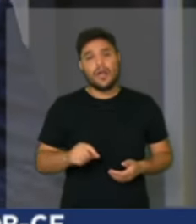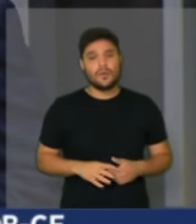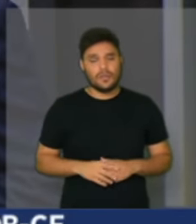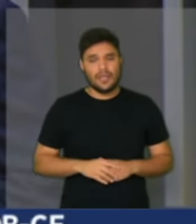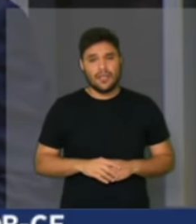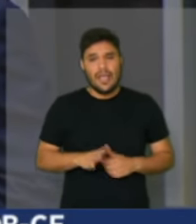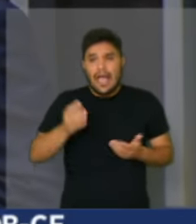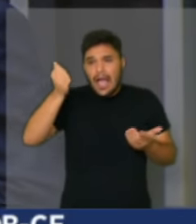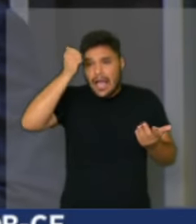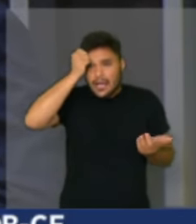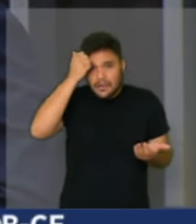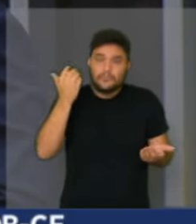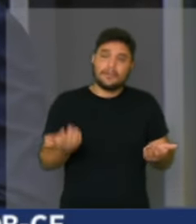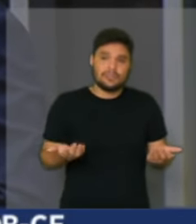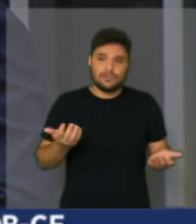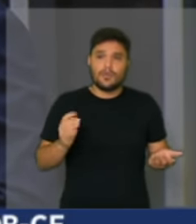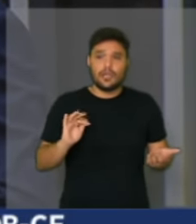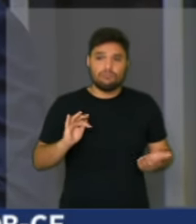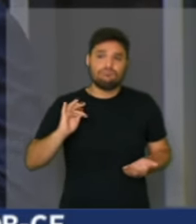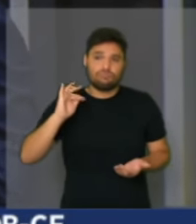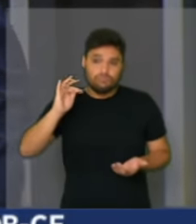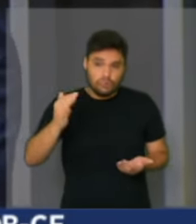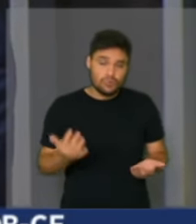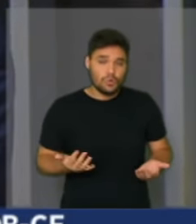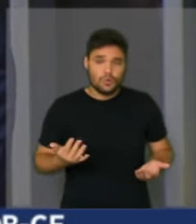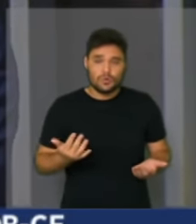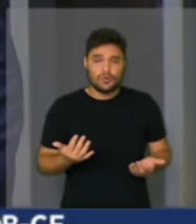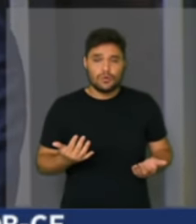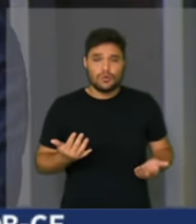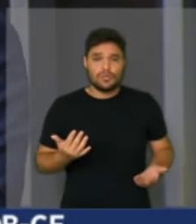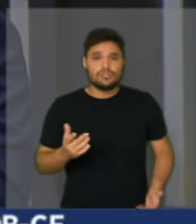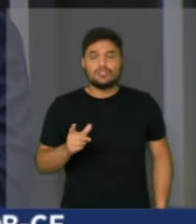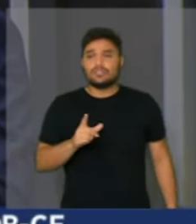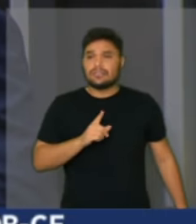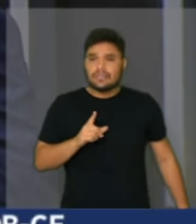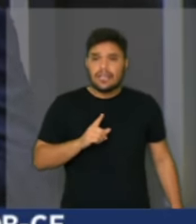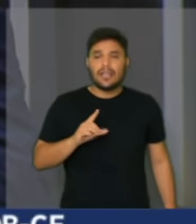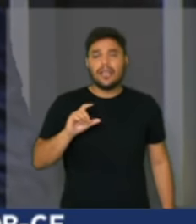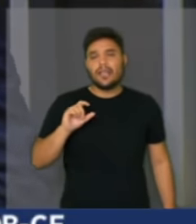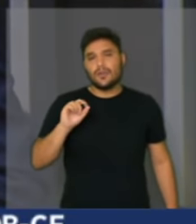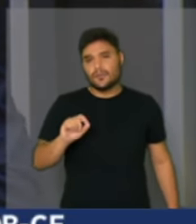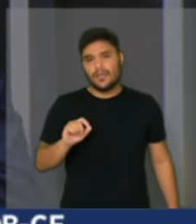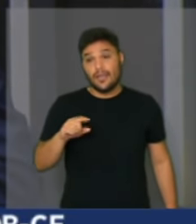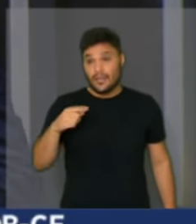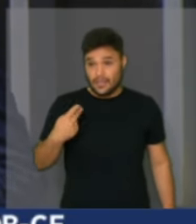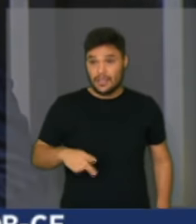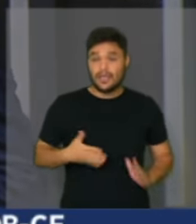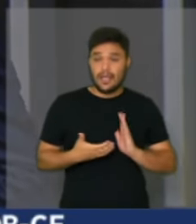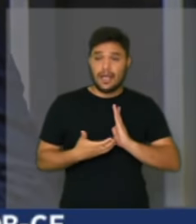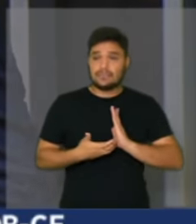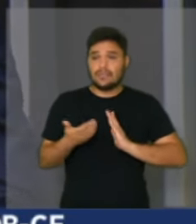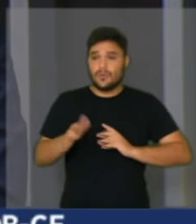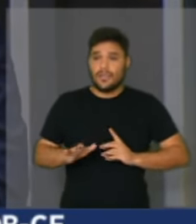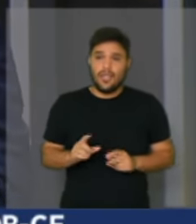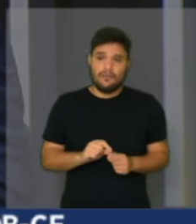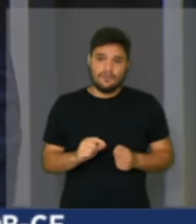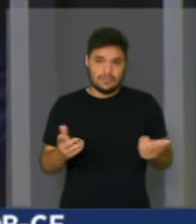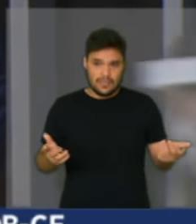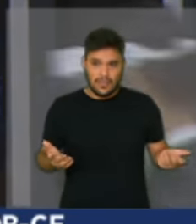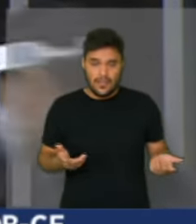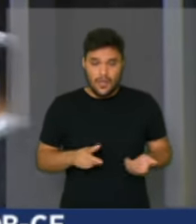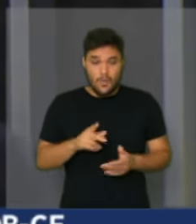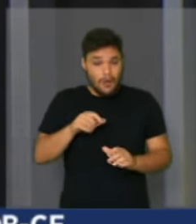arrependimento retardário de termos feito aquilo que essa casa já não quer fazer mais. Uma